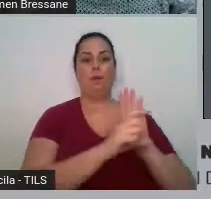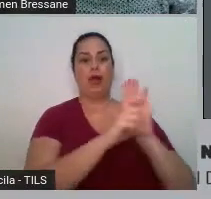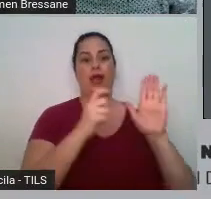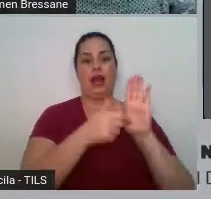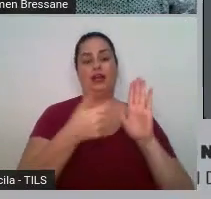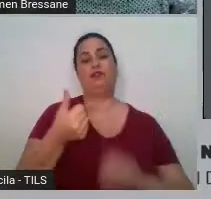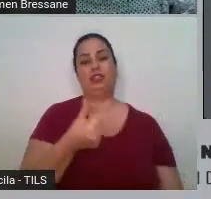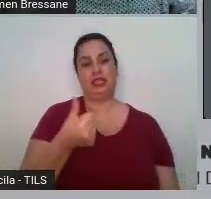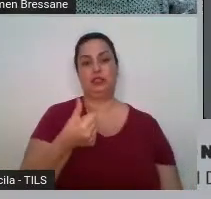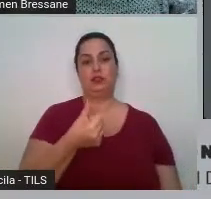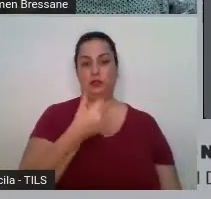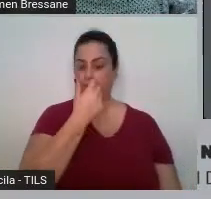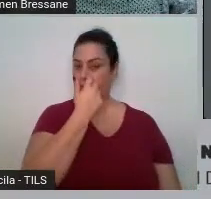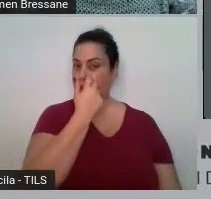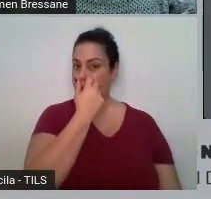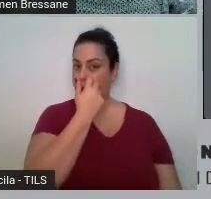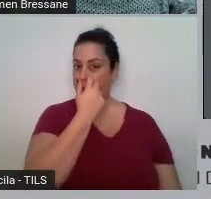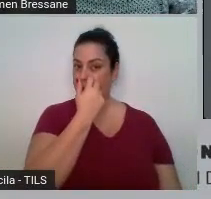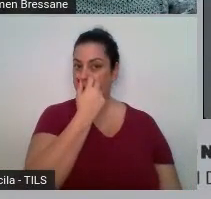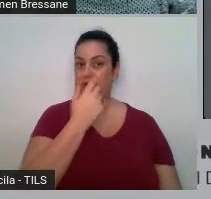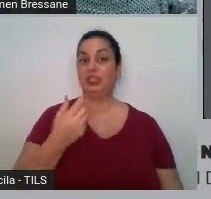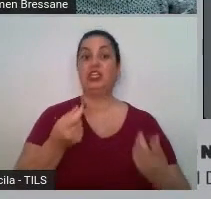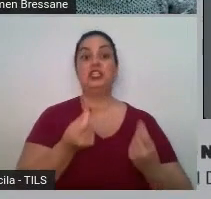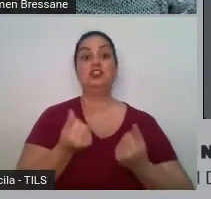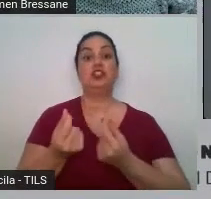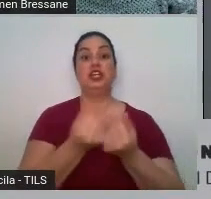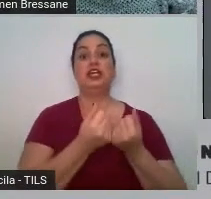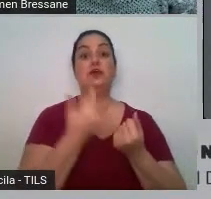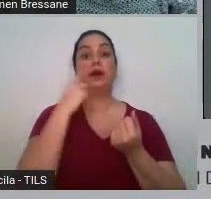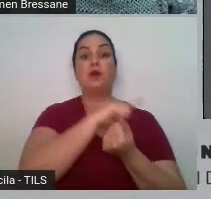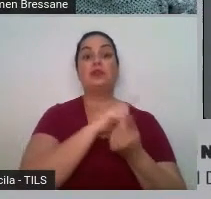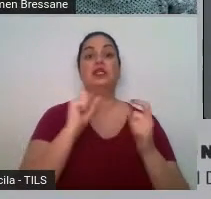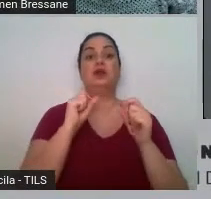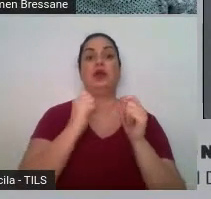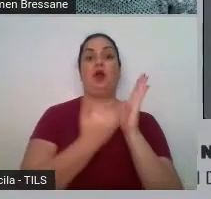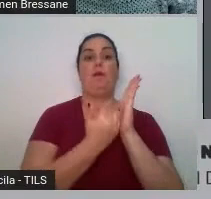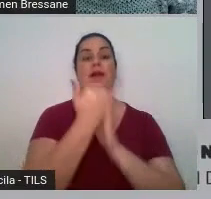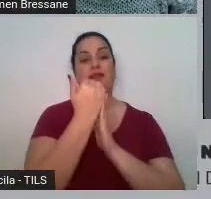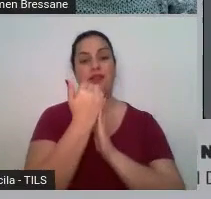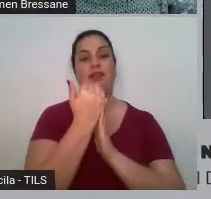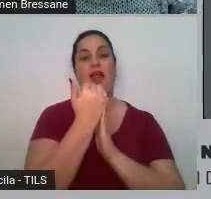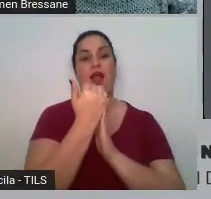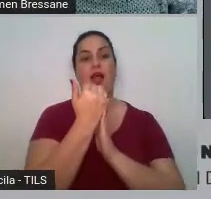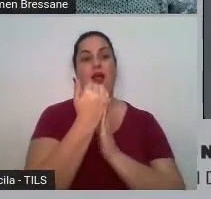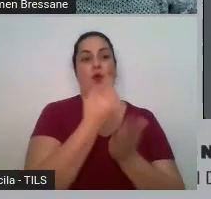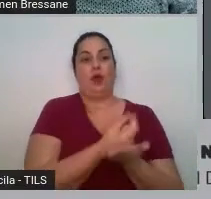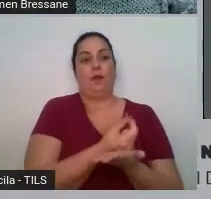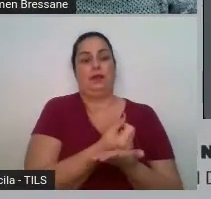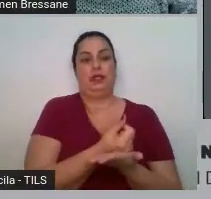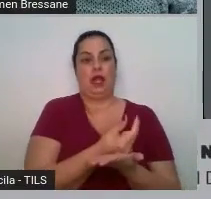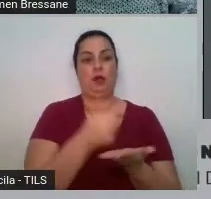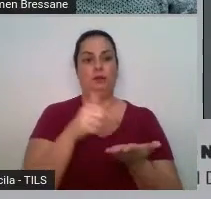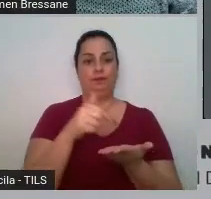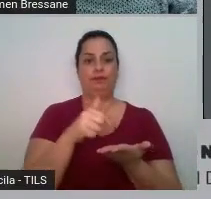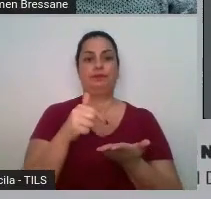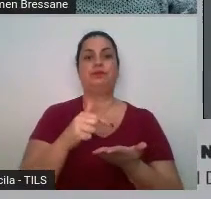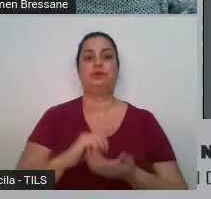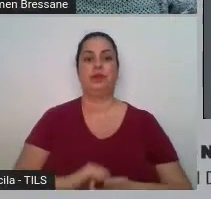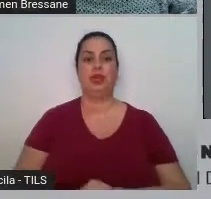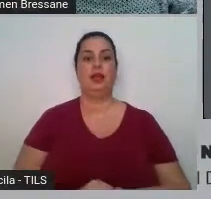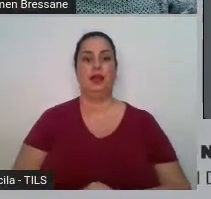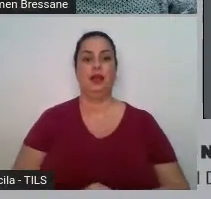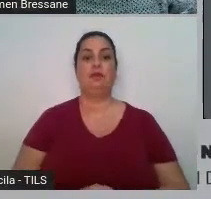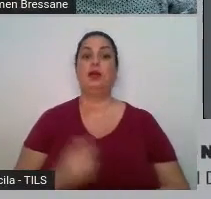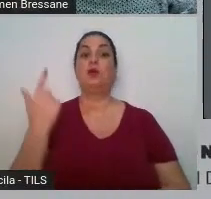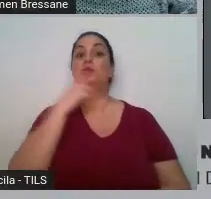dinheiro para aumentar capital dessas empresas uma alteração constitucional para favorecer o